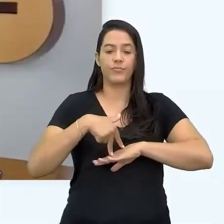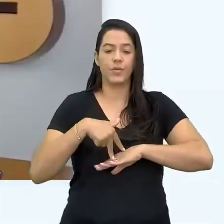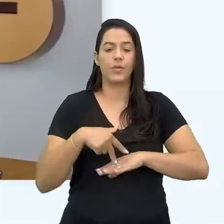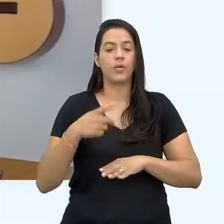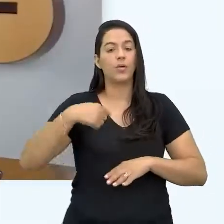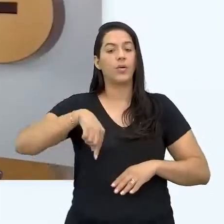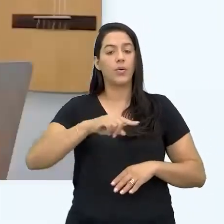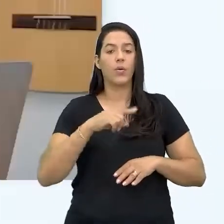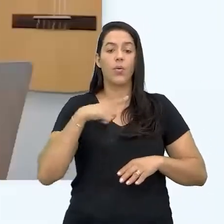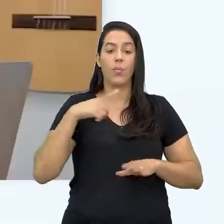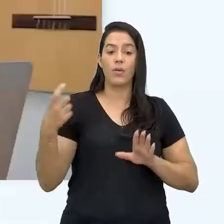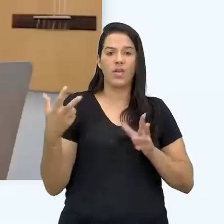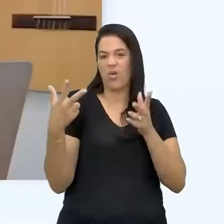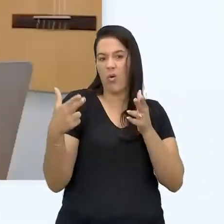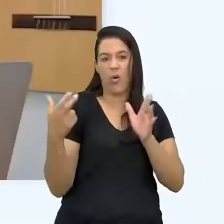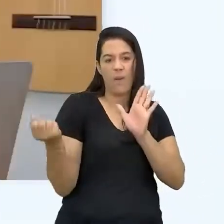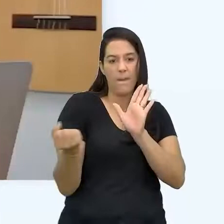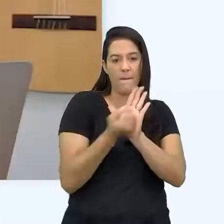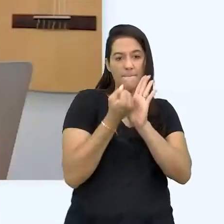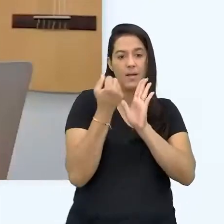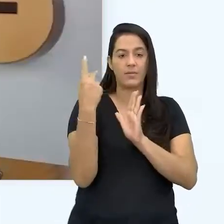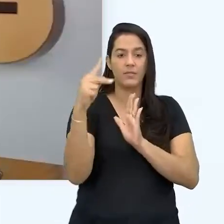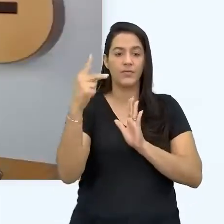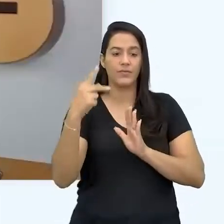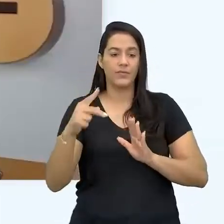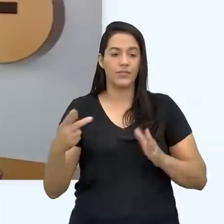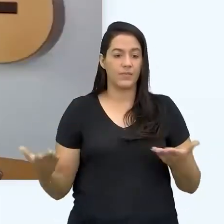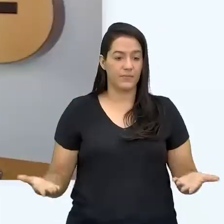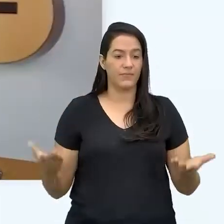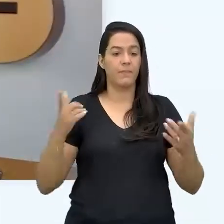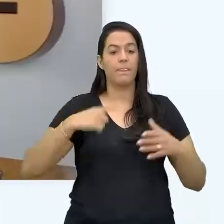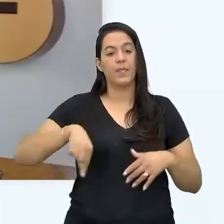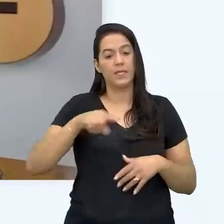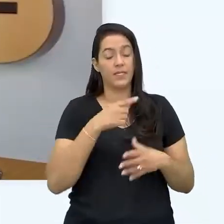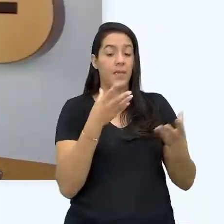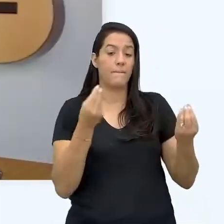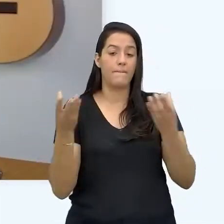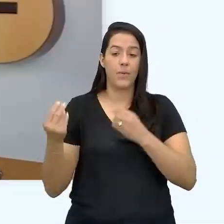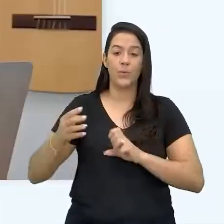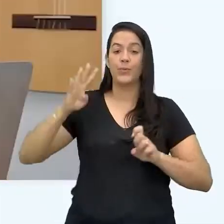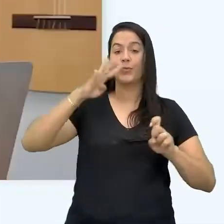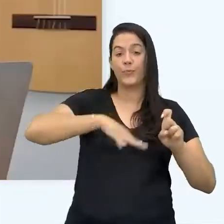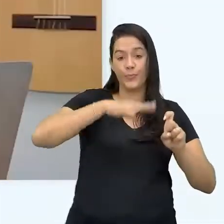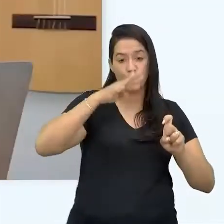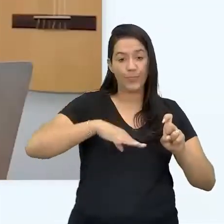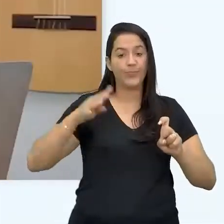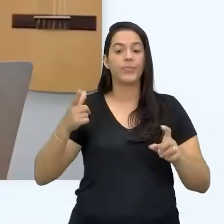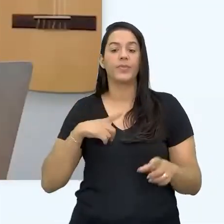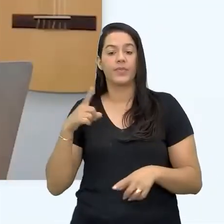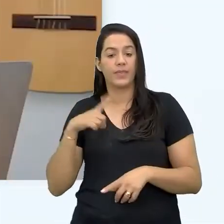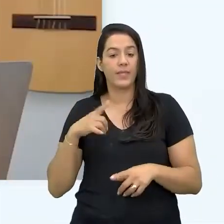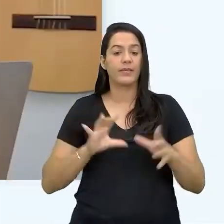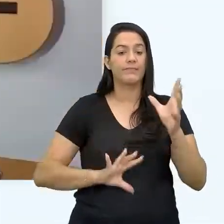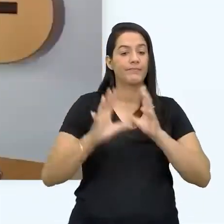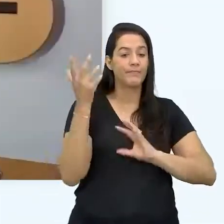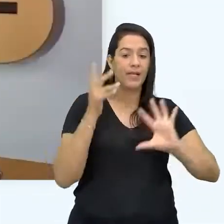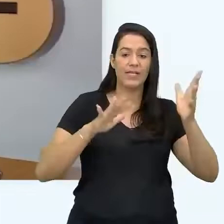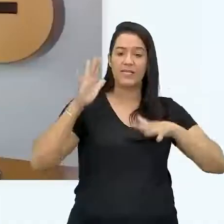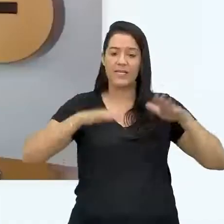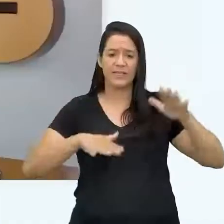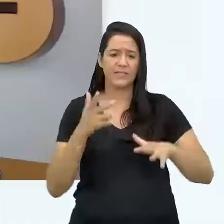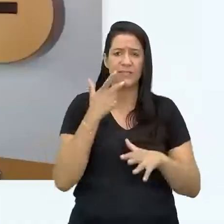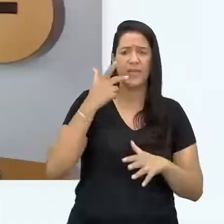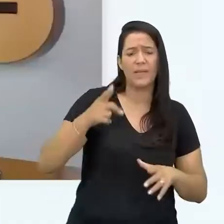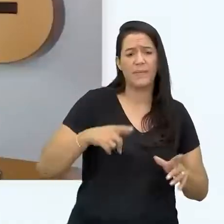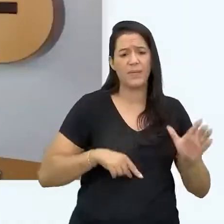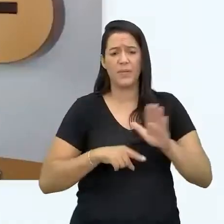como uma marca, a marca você no mercado. Mas tem muito mito rolando por aí, gente. Muita gente vem me fazer algumas perguntas que eu falo, Não, pelo